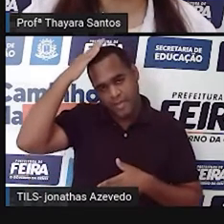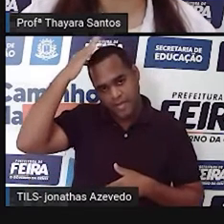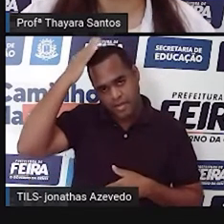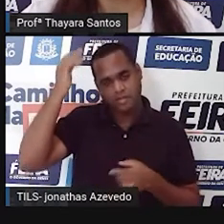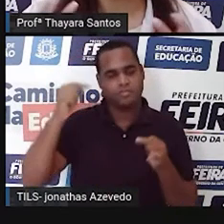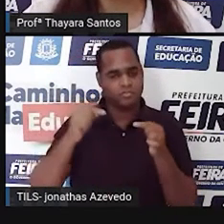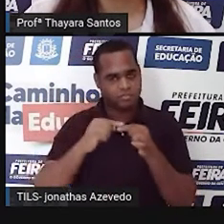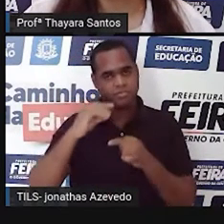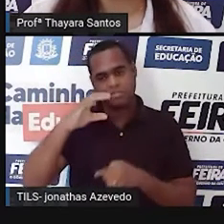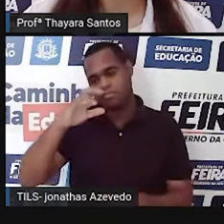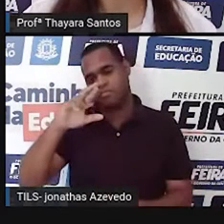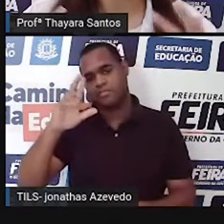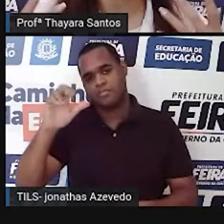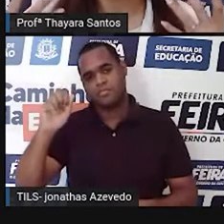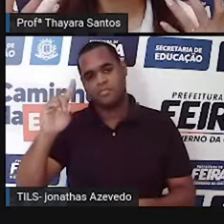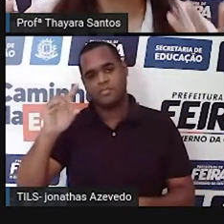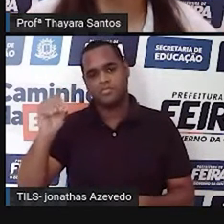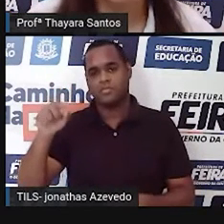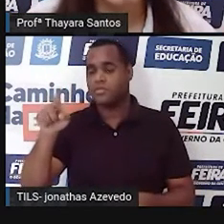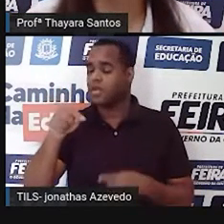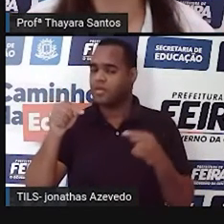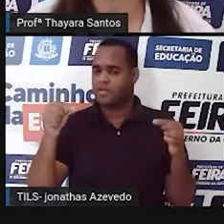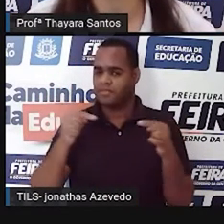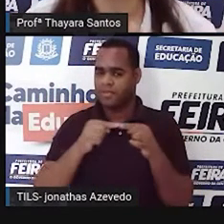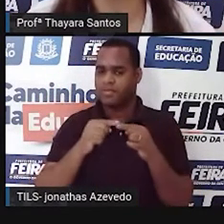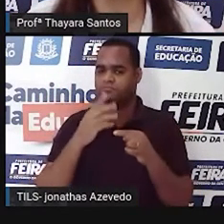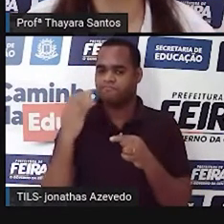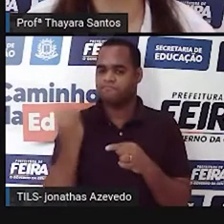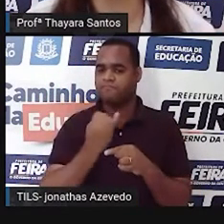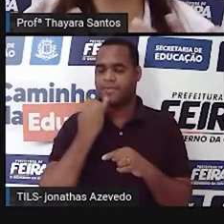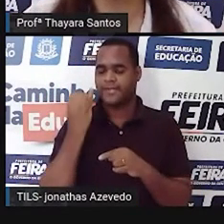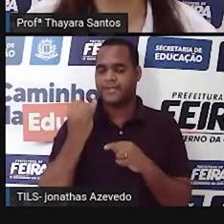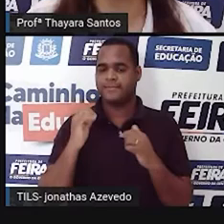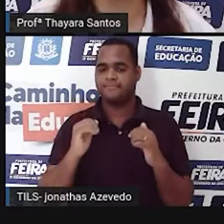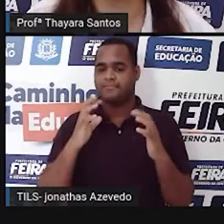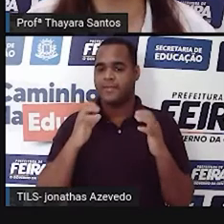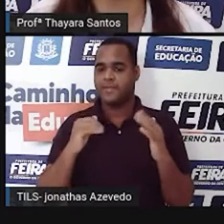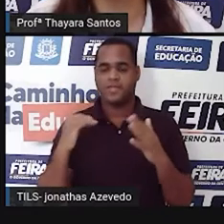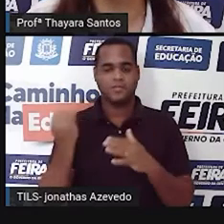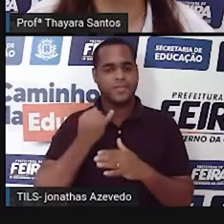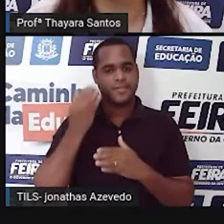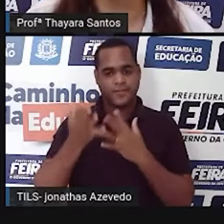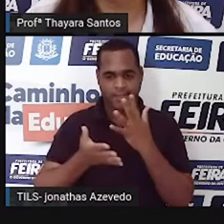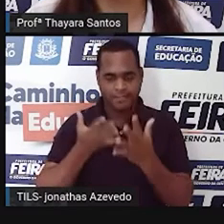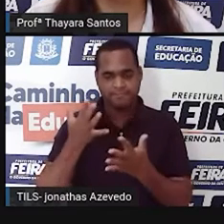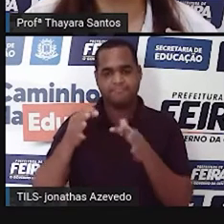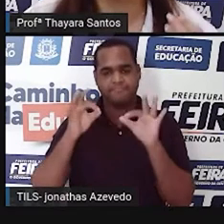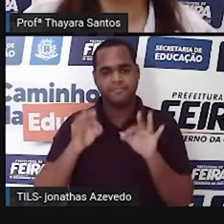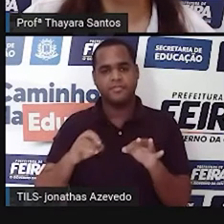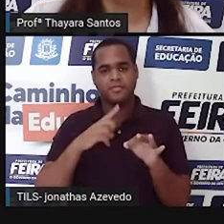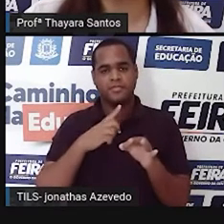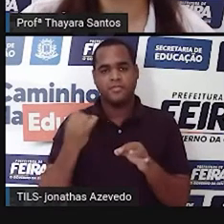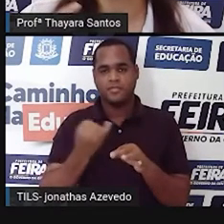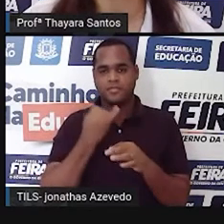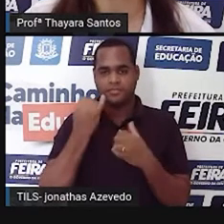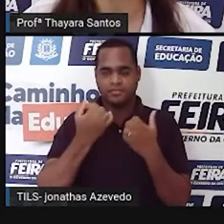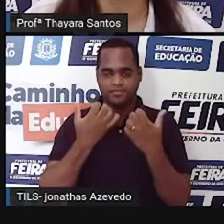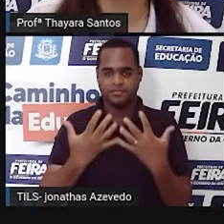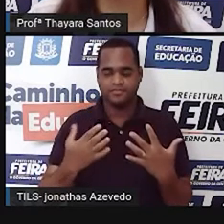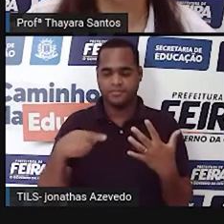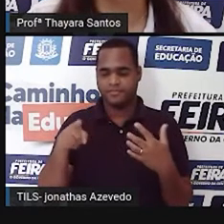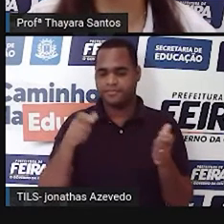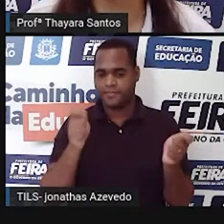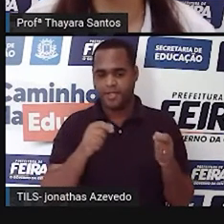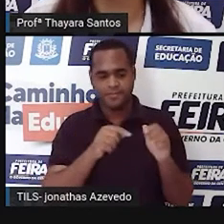bioma Cerrado. Então, por isso que ele é tão relevante, tão importante. Cuidar desse bioma é tão importante. Porque cuidando dele, a gente também